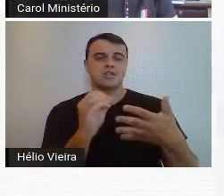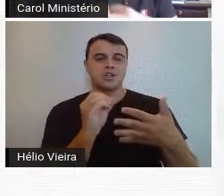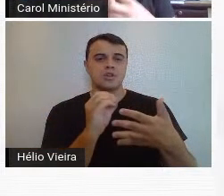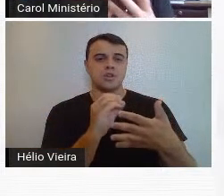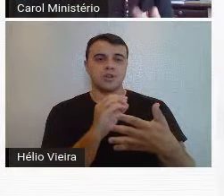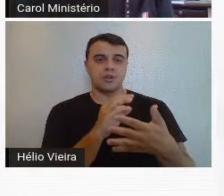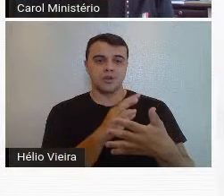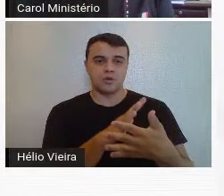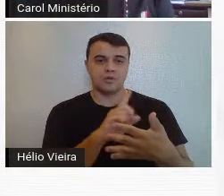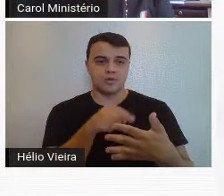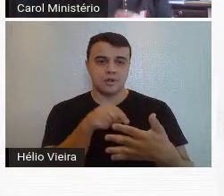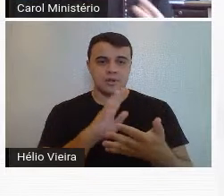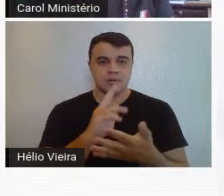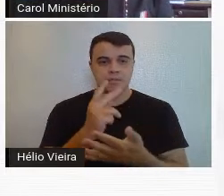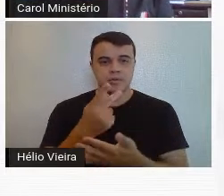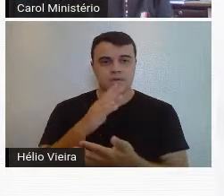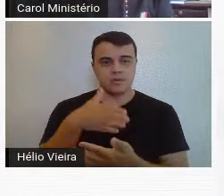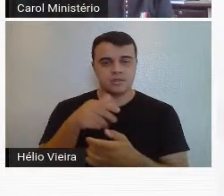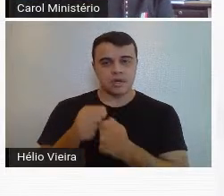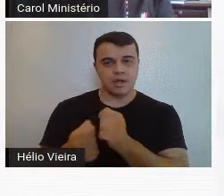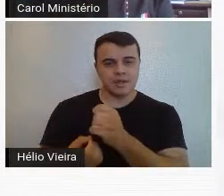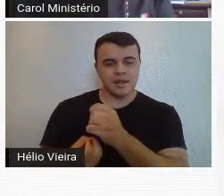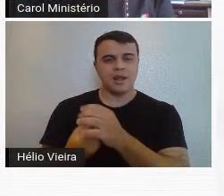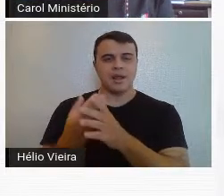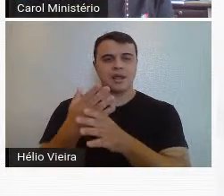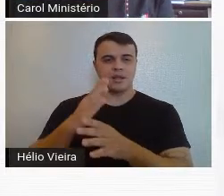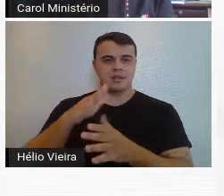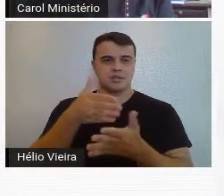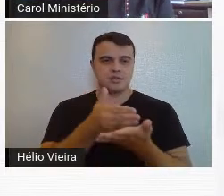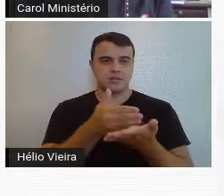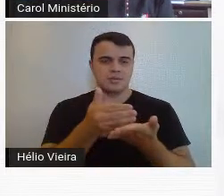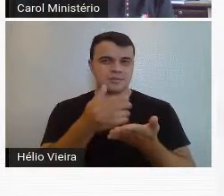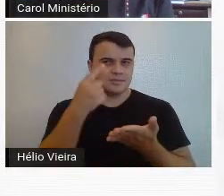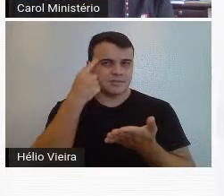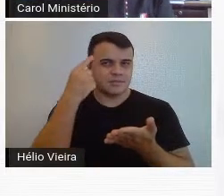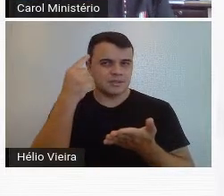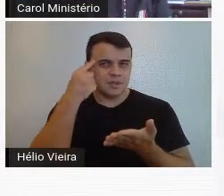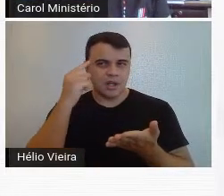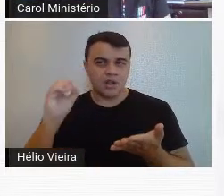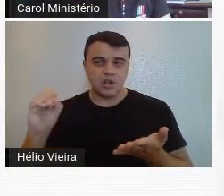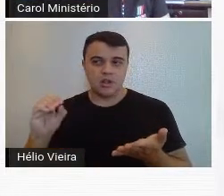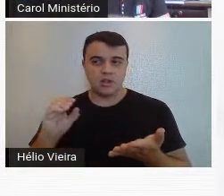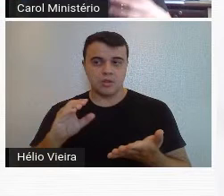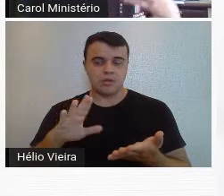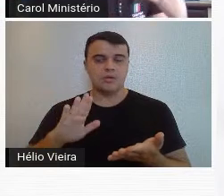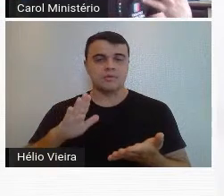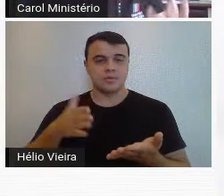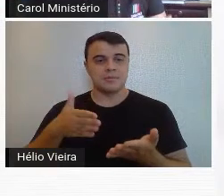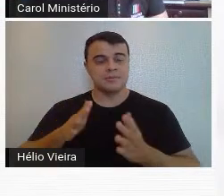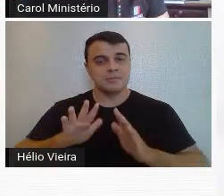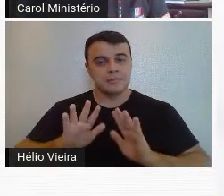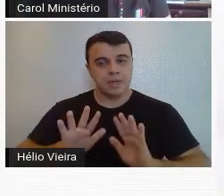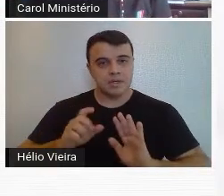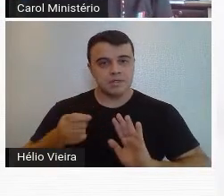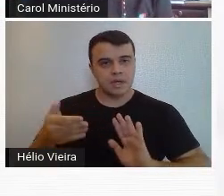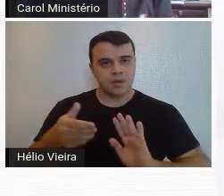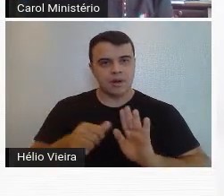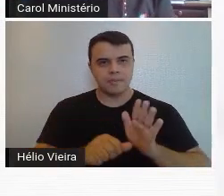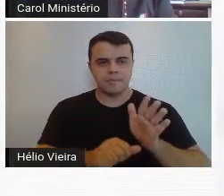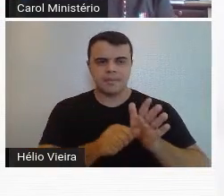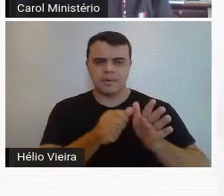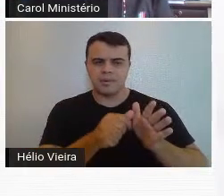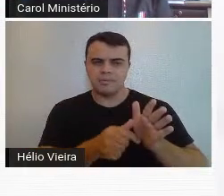então Belo Horizonte ela já é construída um pouco a partir desses ideais de modernidade, só que essas primeiras